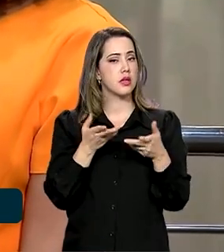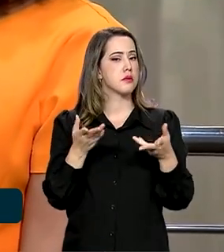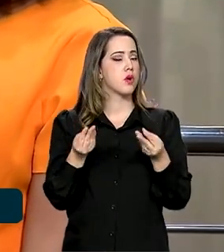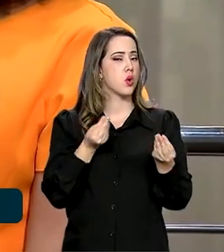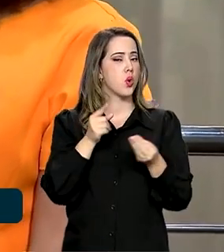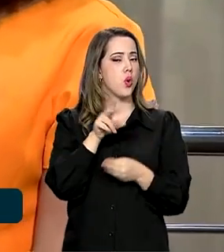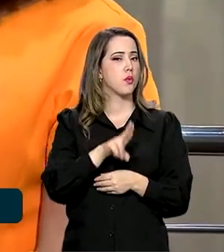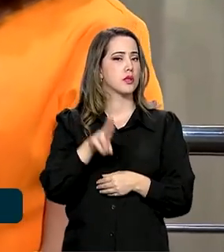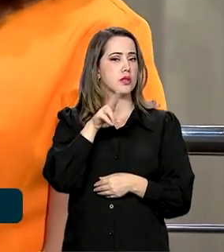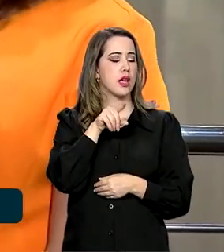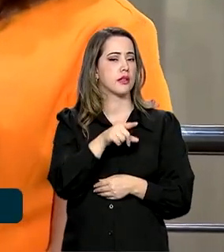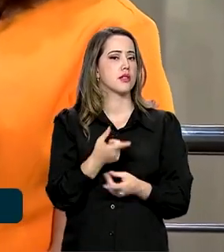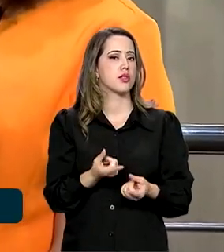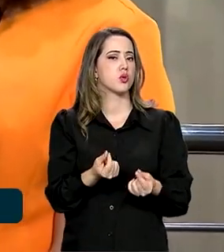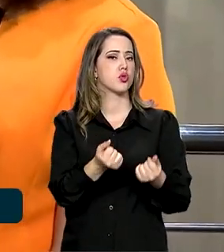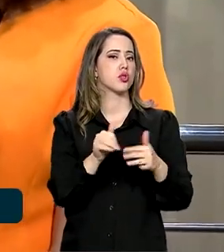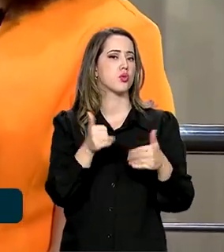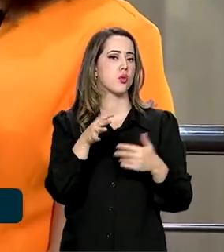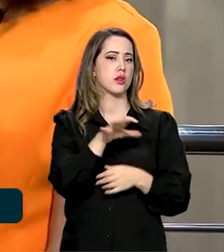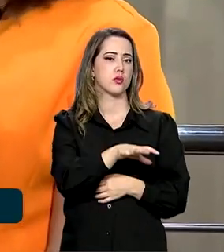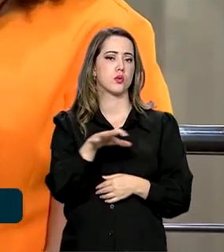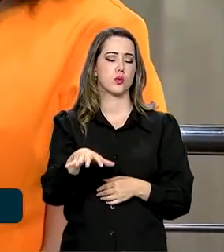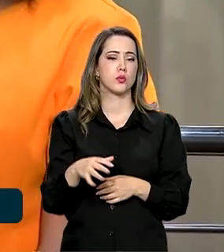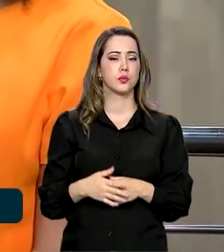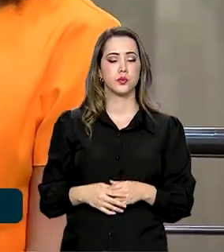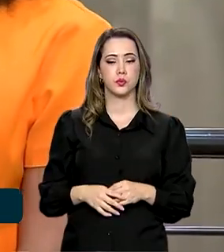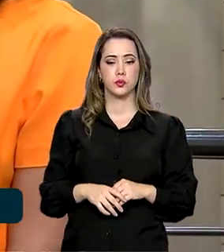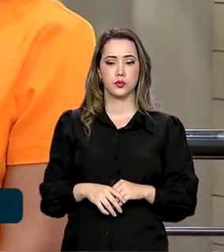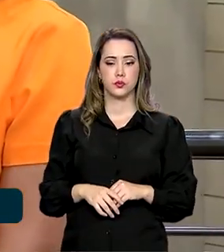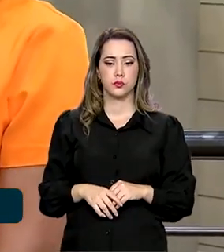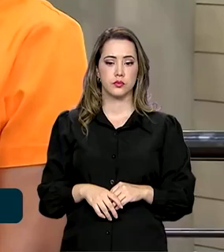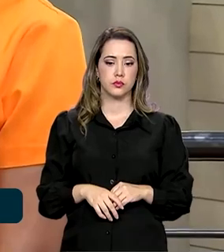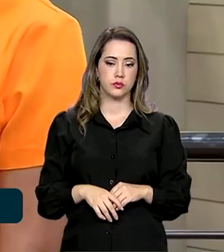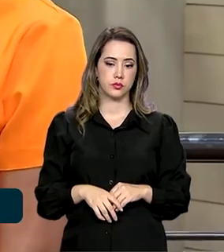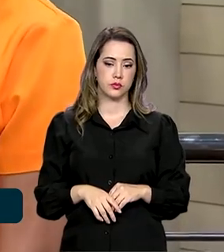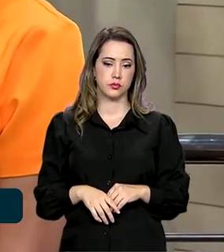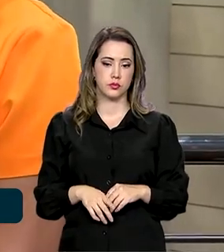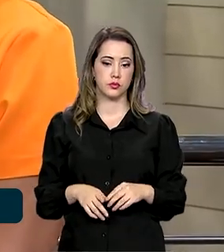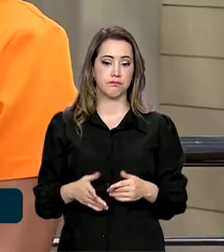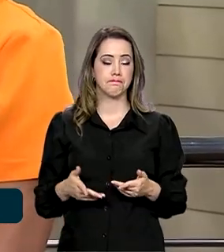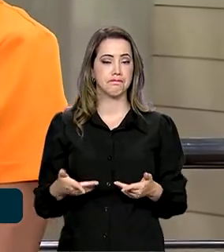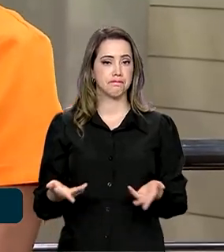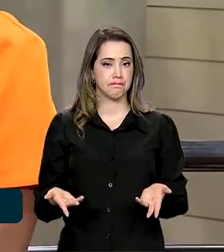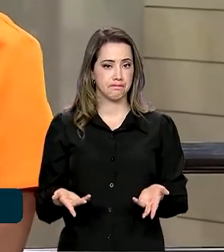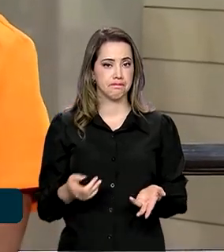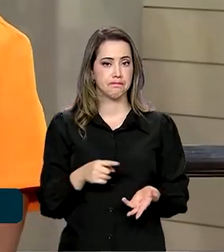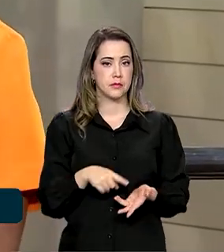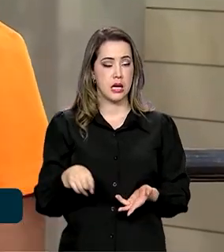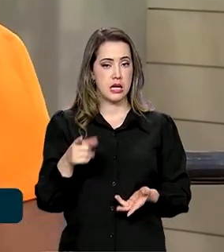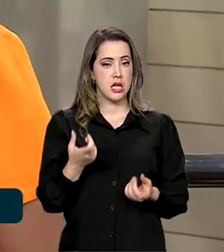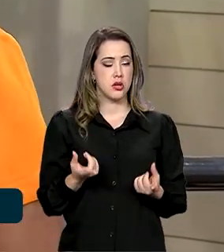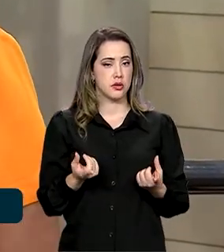poderão ser investidos, em quais setores? Na verdade, esses são recursos que vão